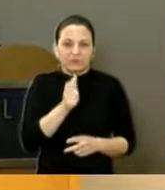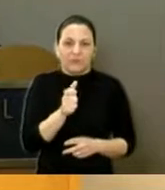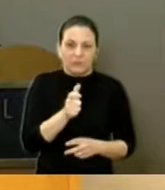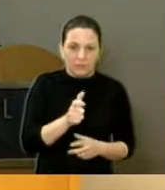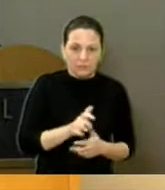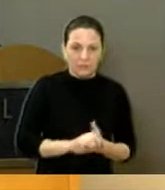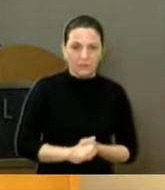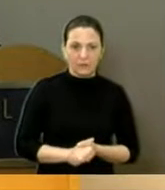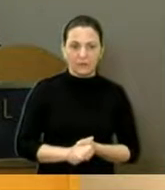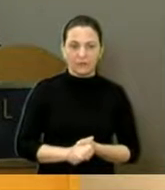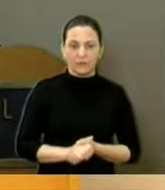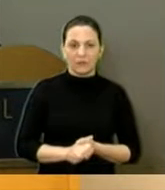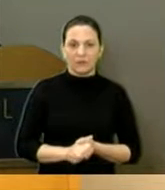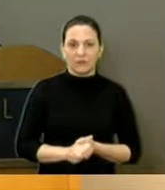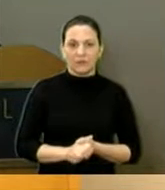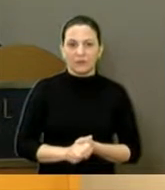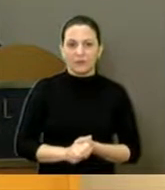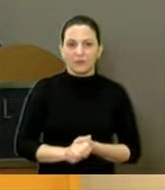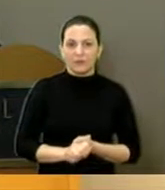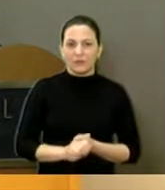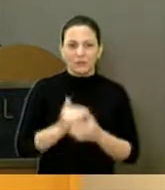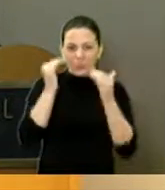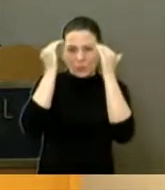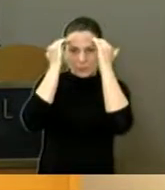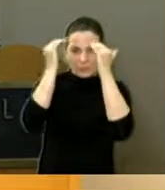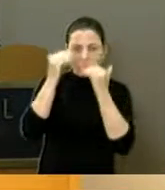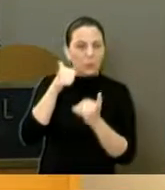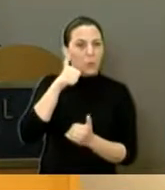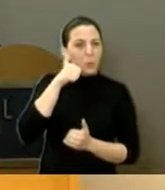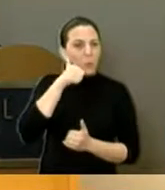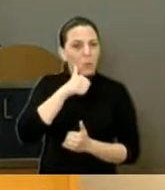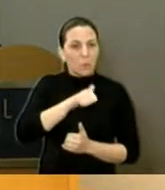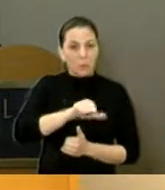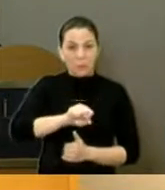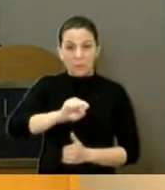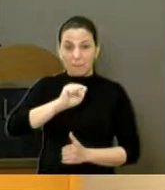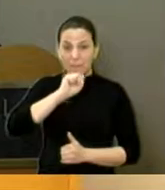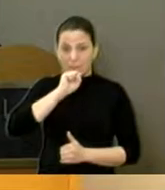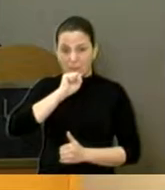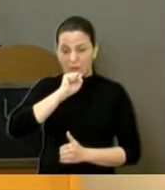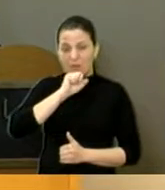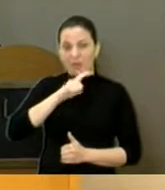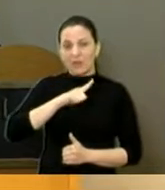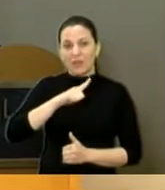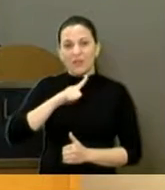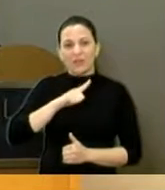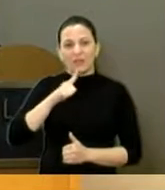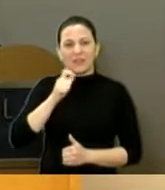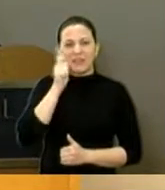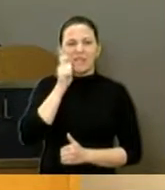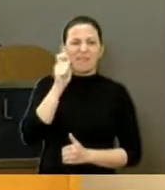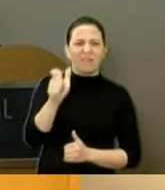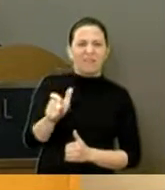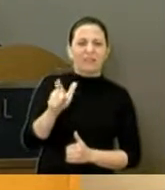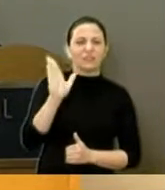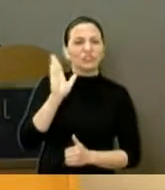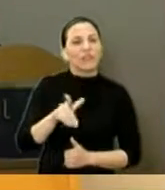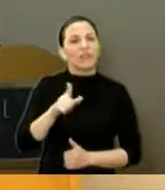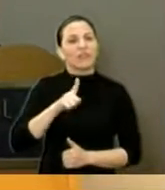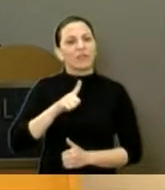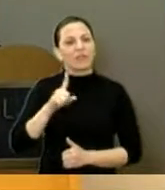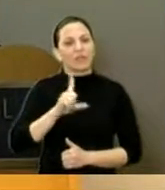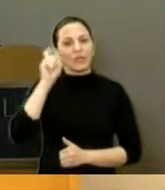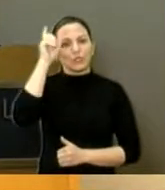Agiu de forma grosseira, de forma desrespeitosa, acabou, quer dizer, acaba fazendo injúrias, a pessoa já tem dificuldade,